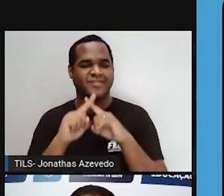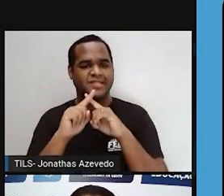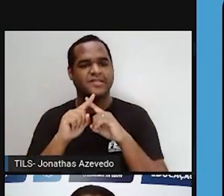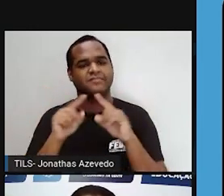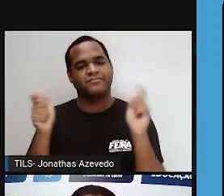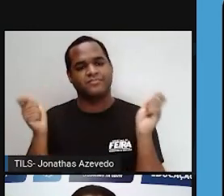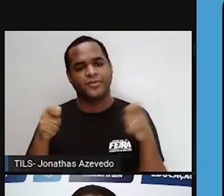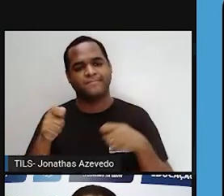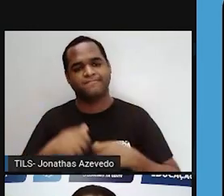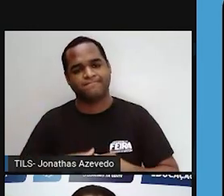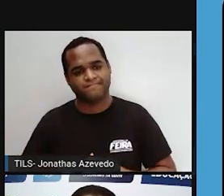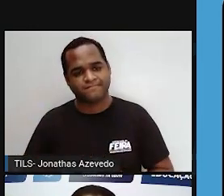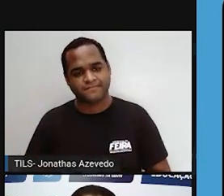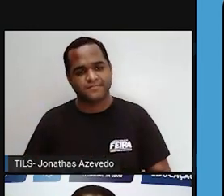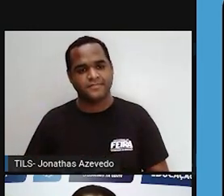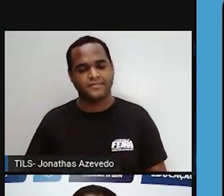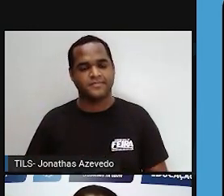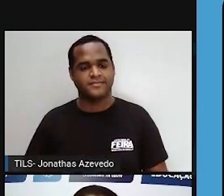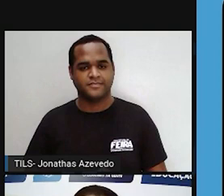ameaçada.